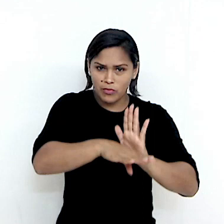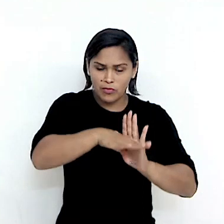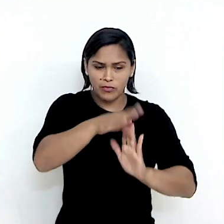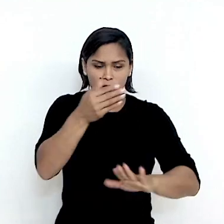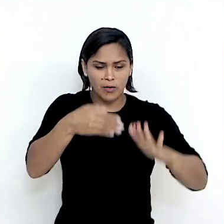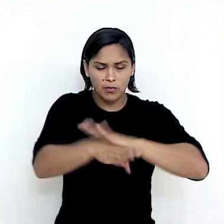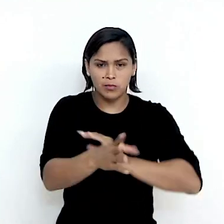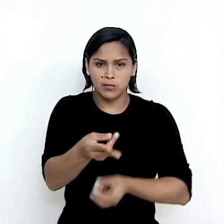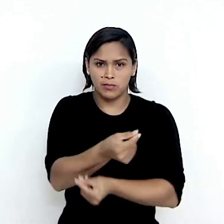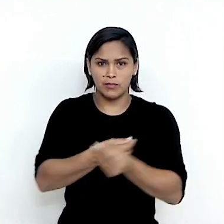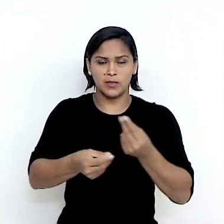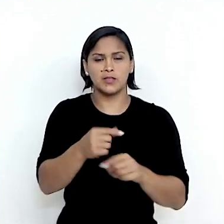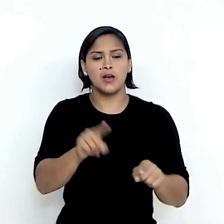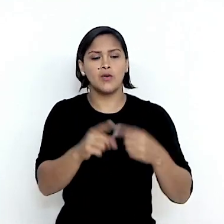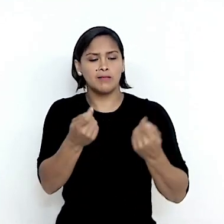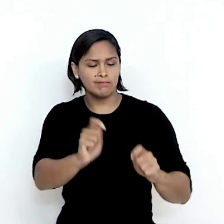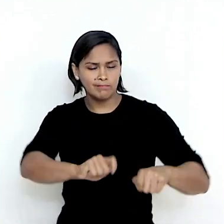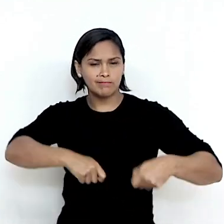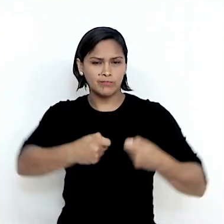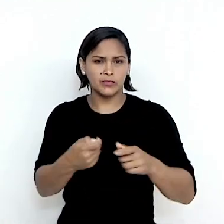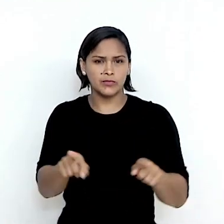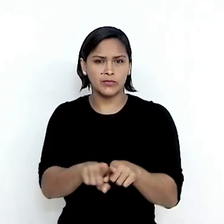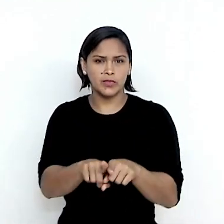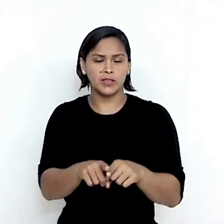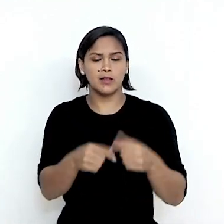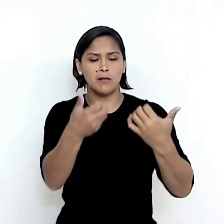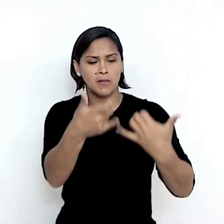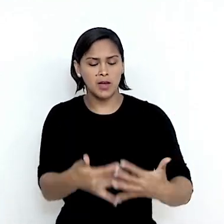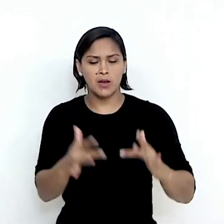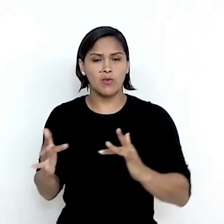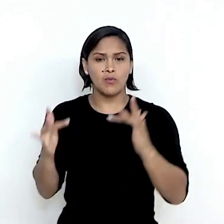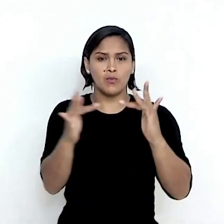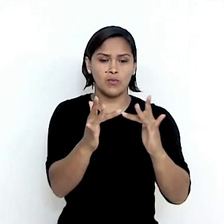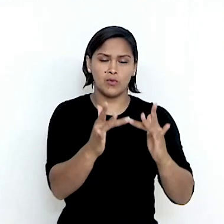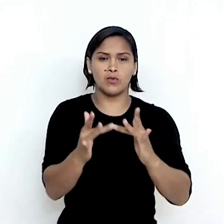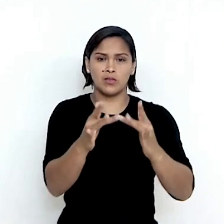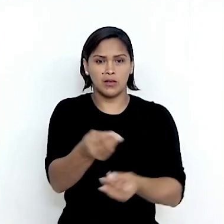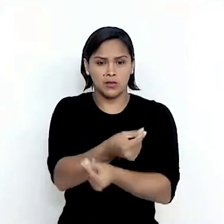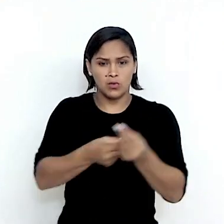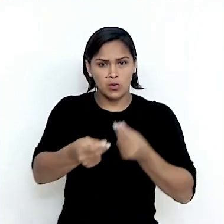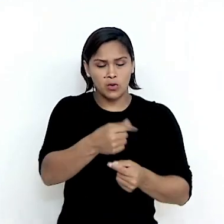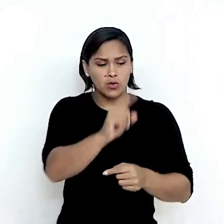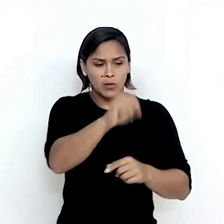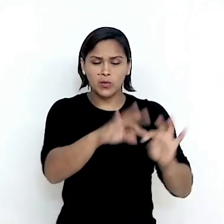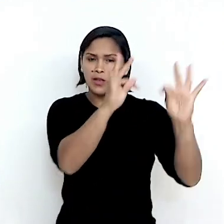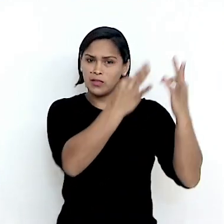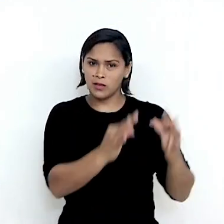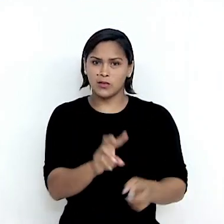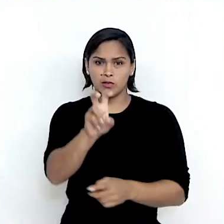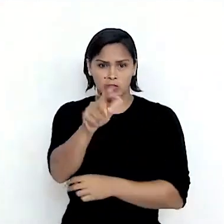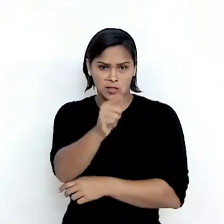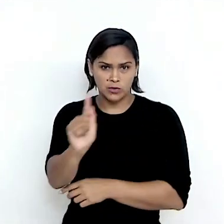integração comercial, intensifiquem o intercâmbio econômico por meio da tecnologia